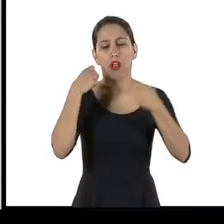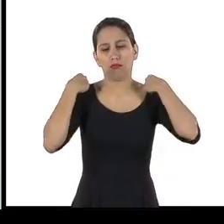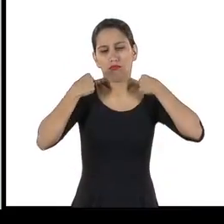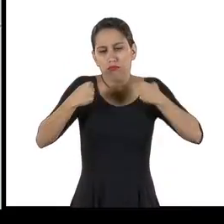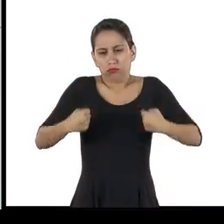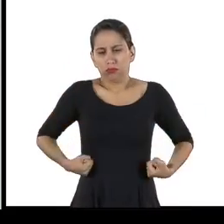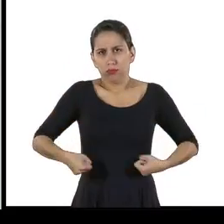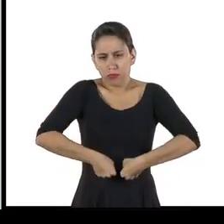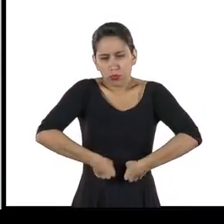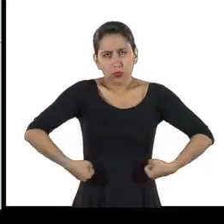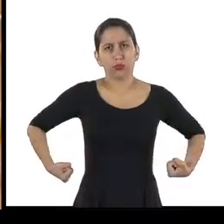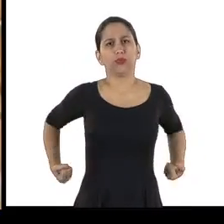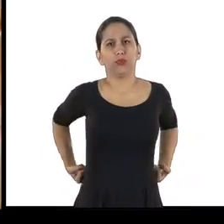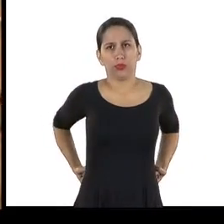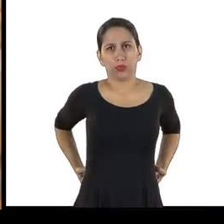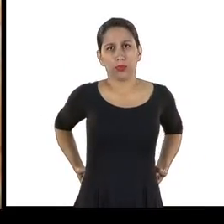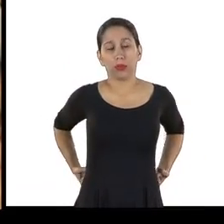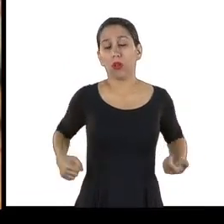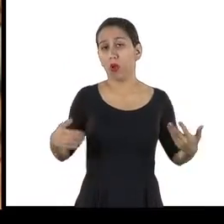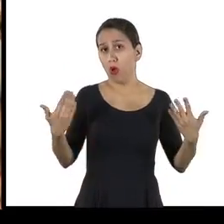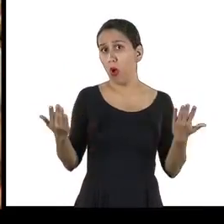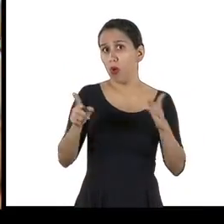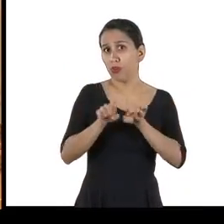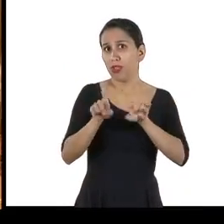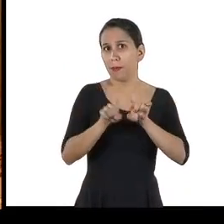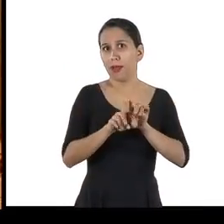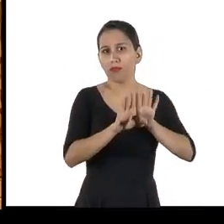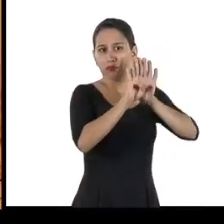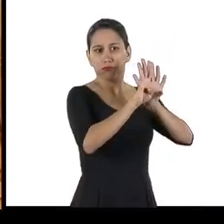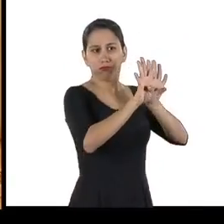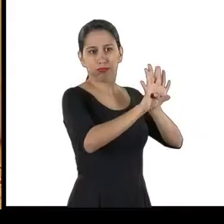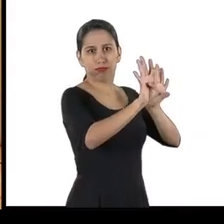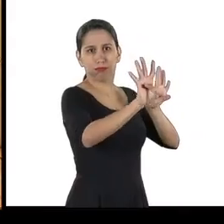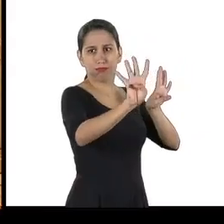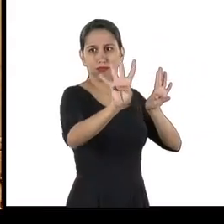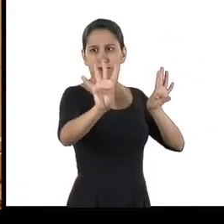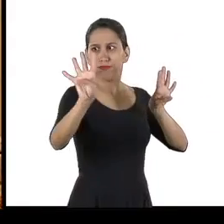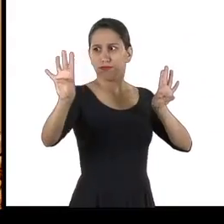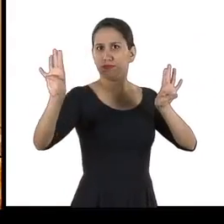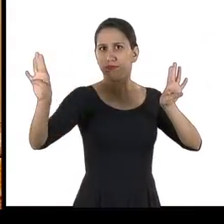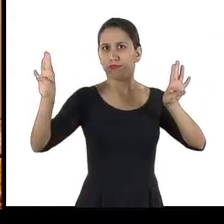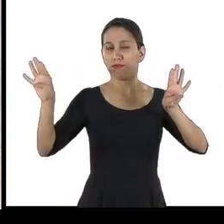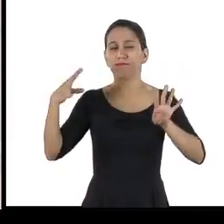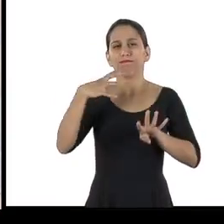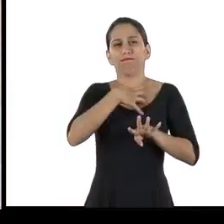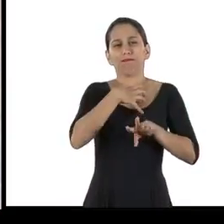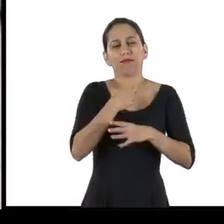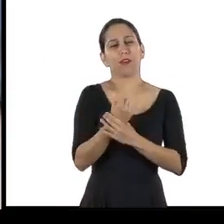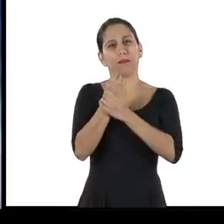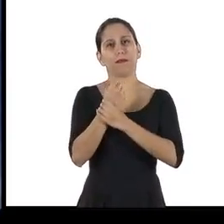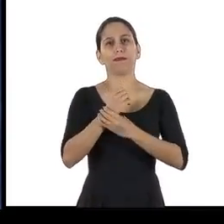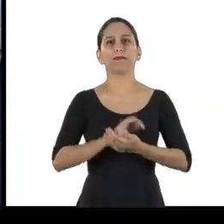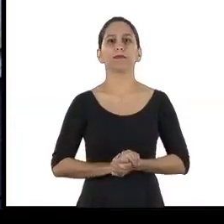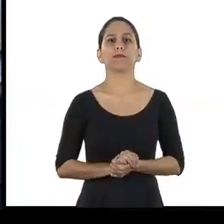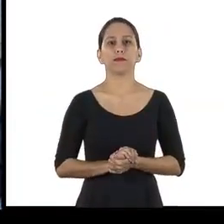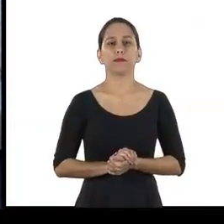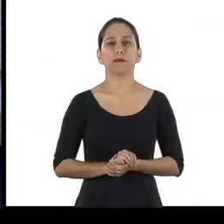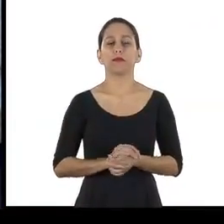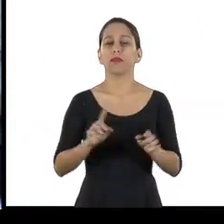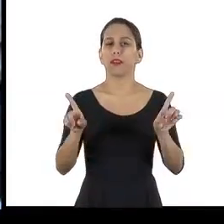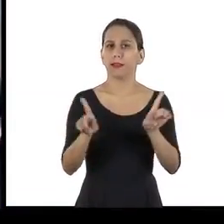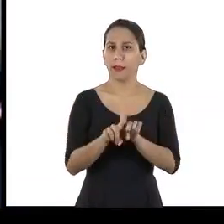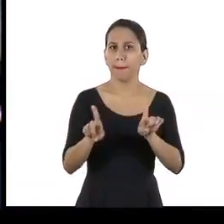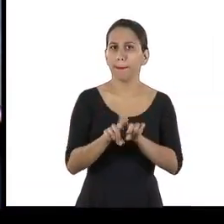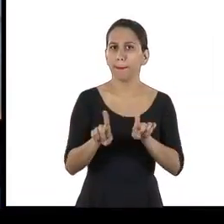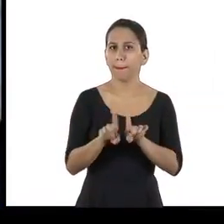devidamente ancorado ou devem ser instalados guarda-corda. A mina cumpre com todas as regulamentações. Também vale destacar que tanto